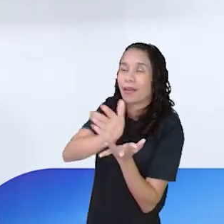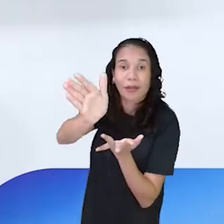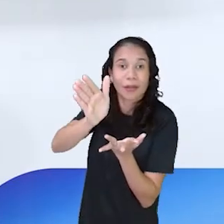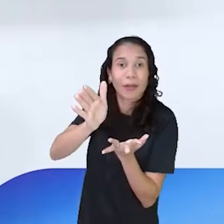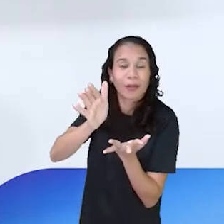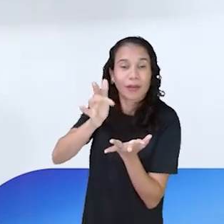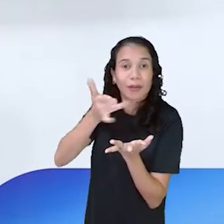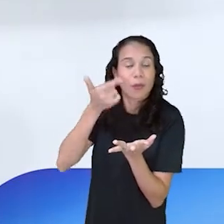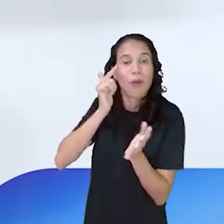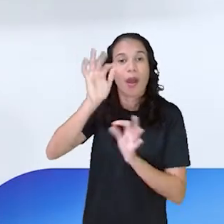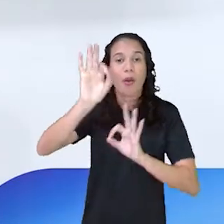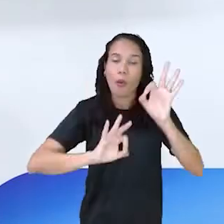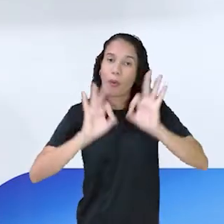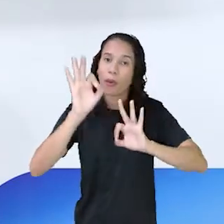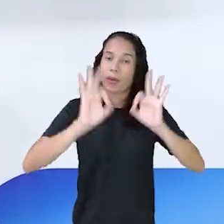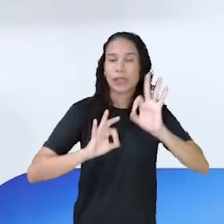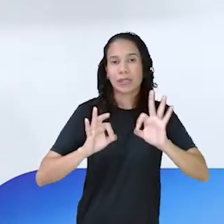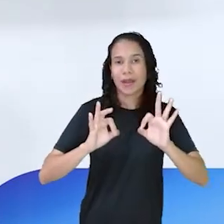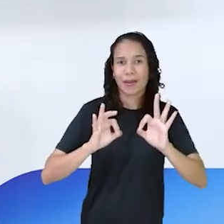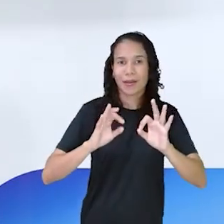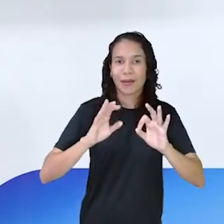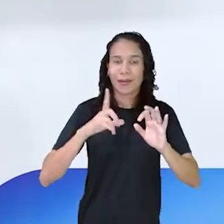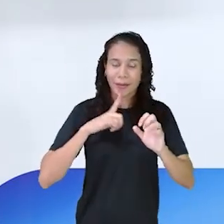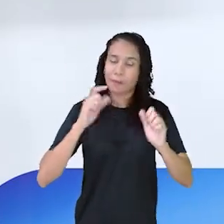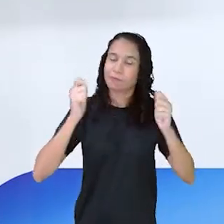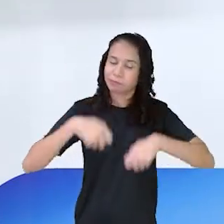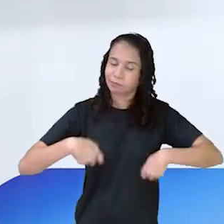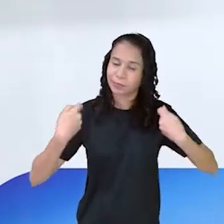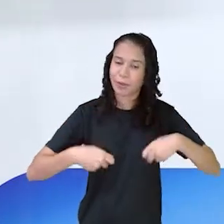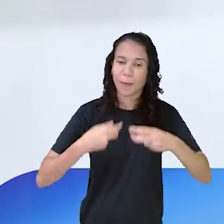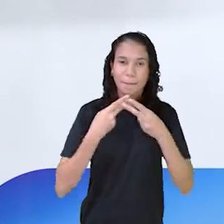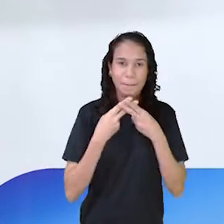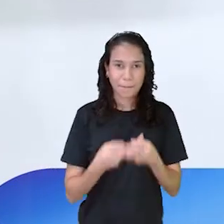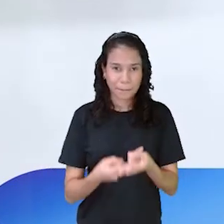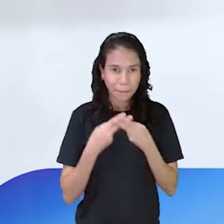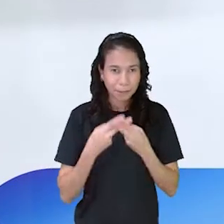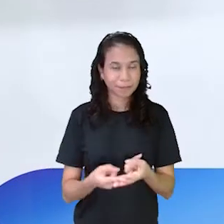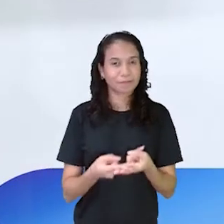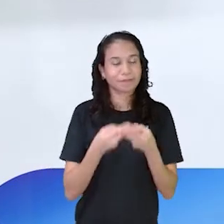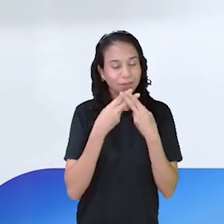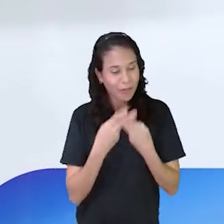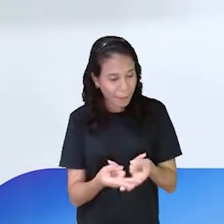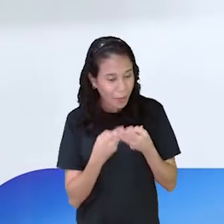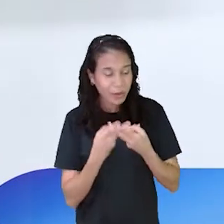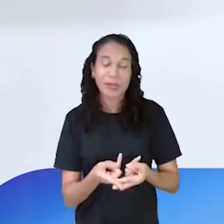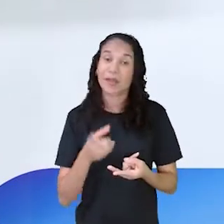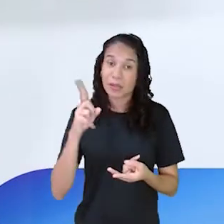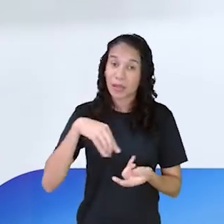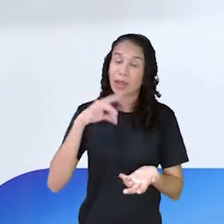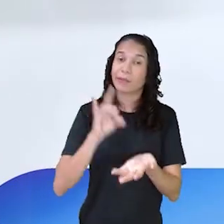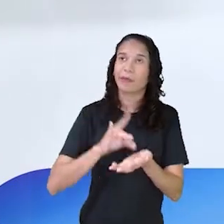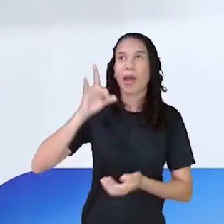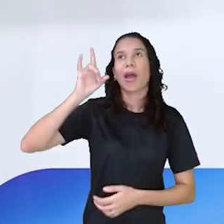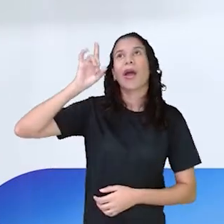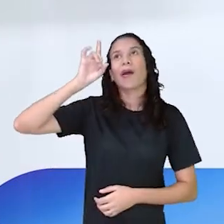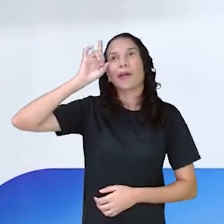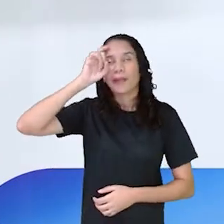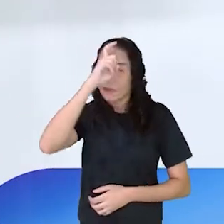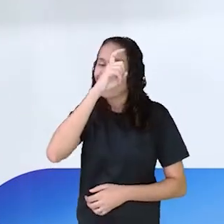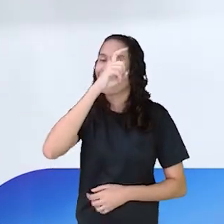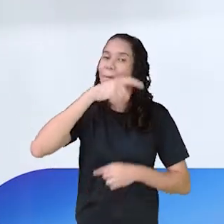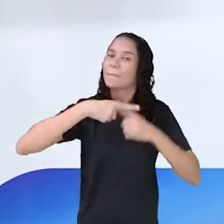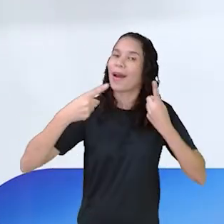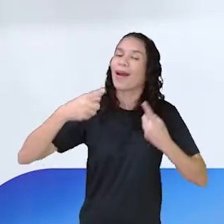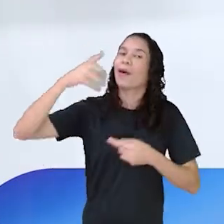que a gente se reorganize. Então, a gente precisa ter paciência. A paciência é uma habilidade difícil. Mas se